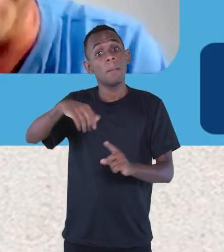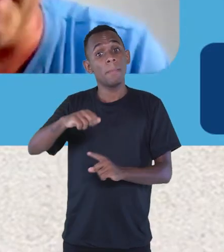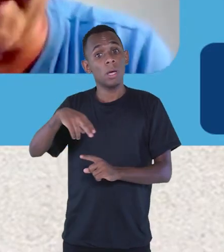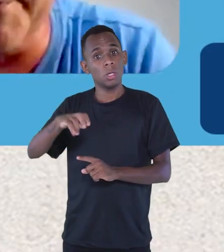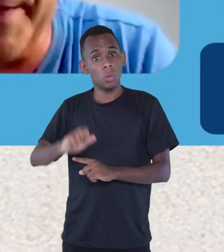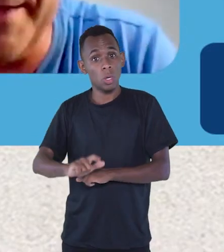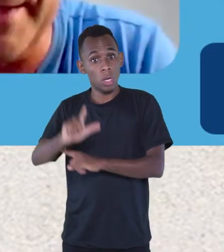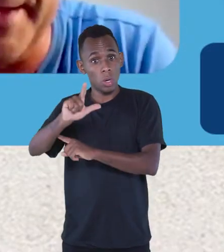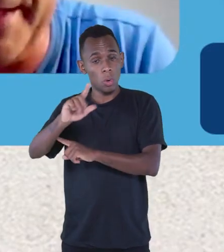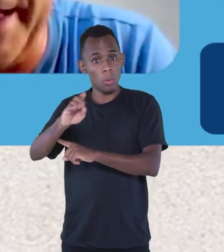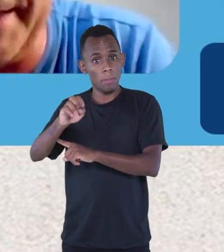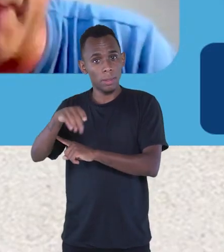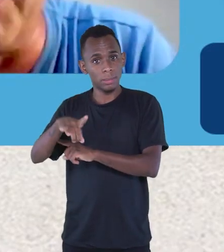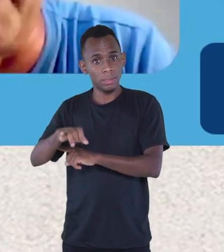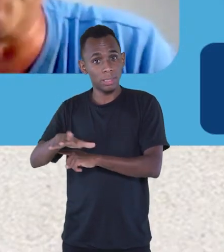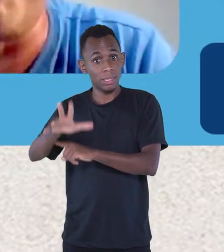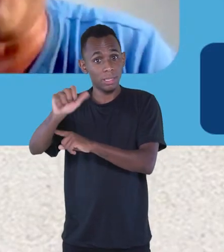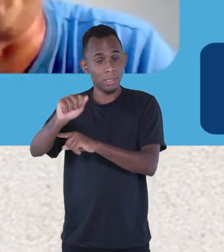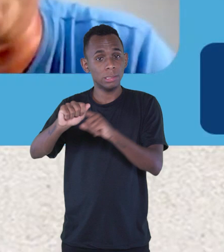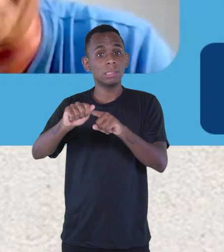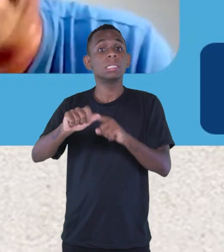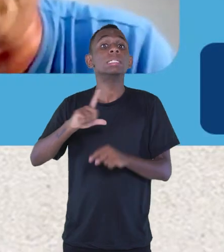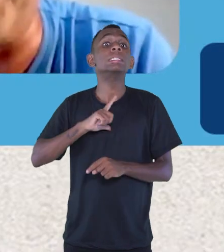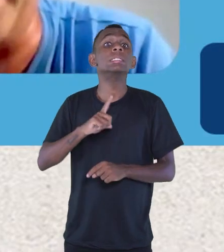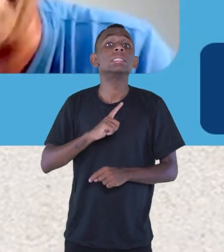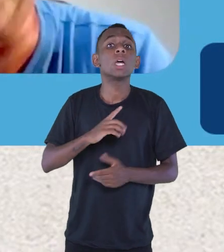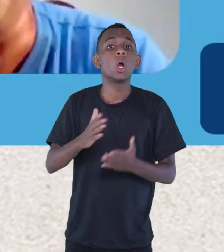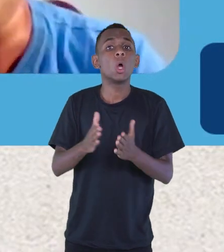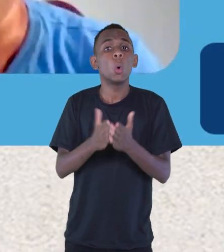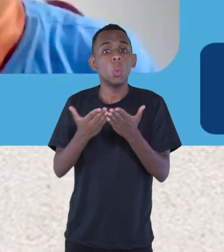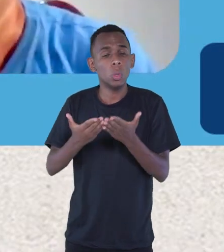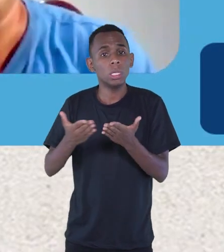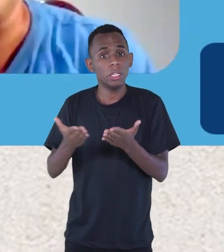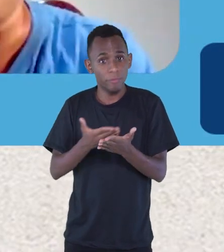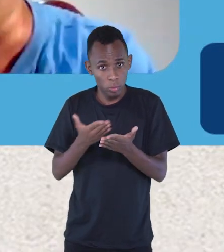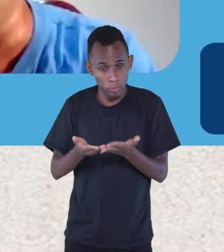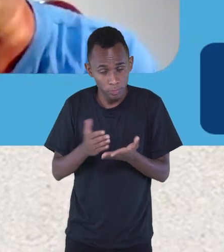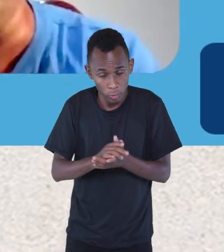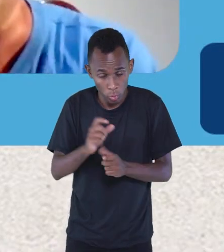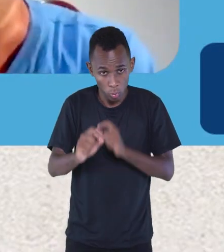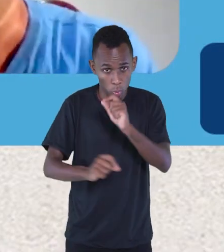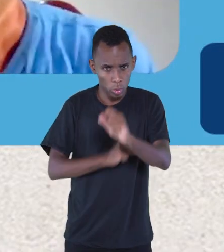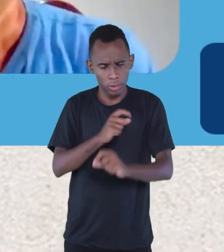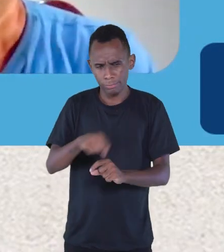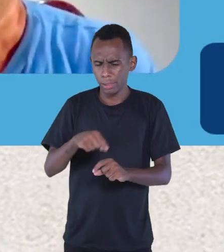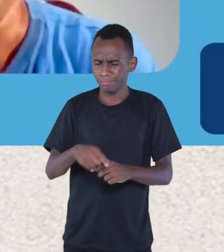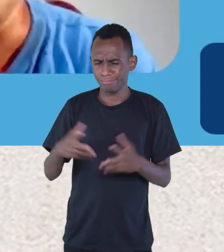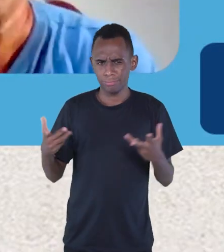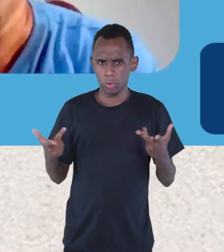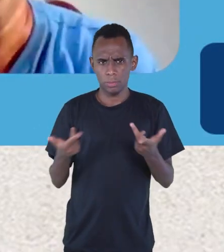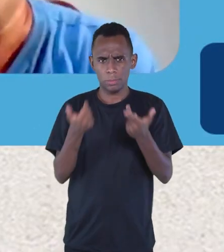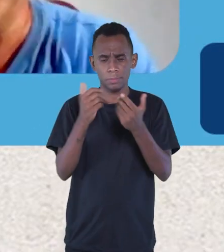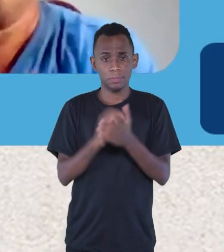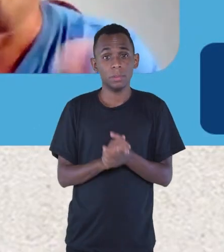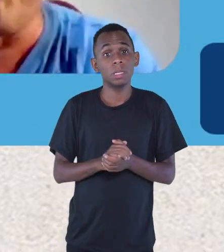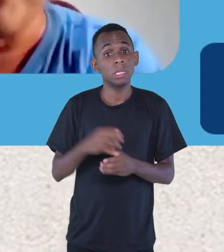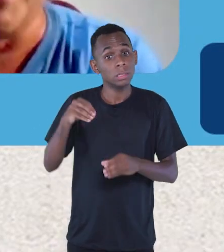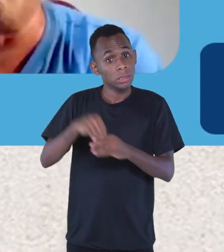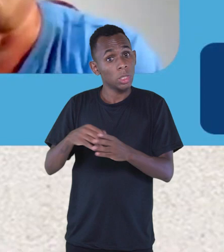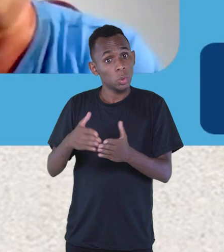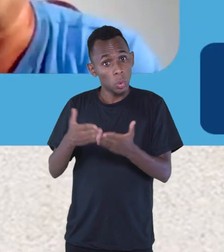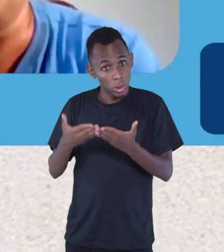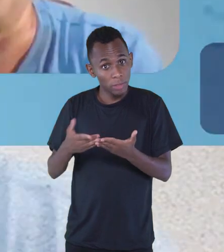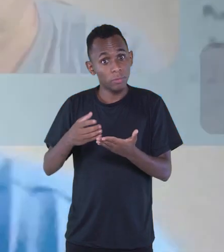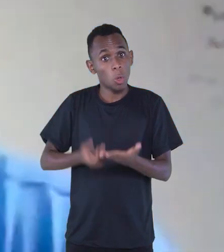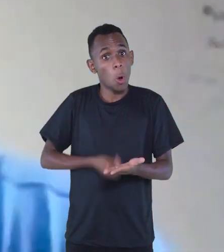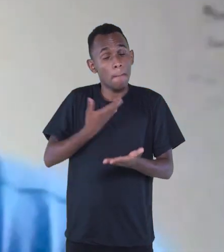grande Manuel Bandeira, ele tem um livro chamado Itinerário de Passarca, que é primoroso. E neste livro, e no